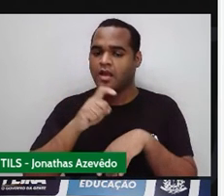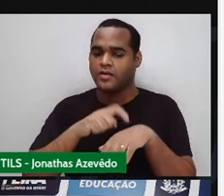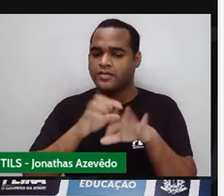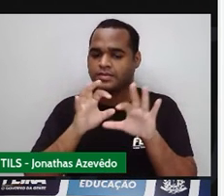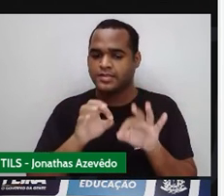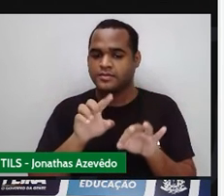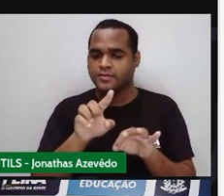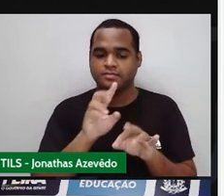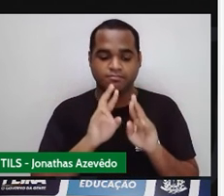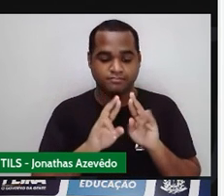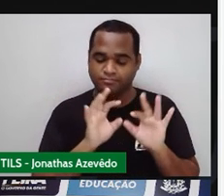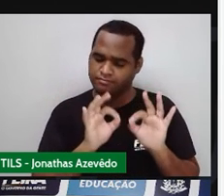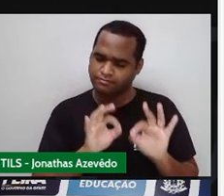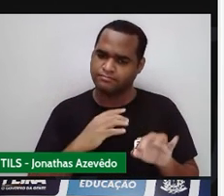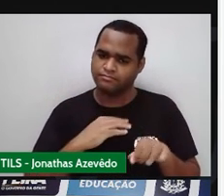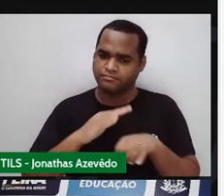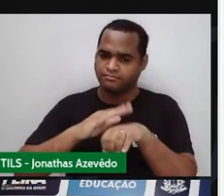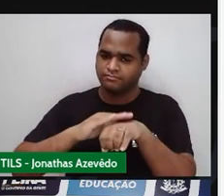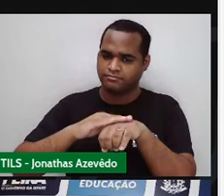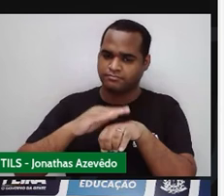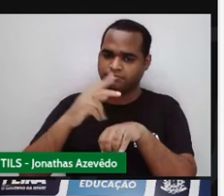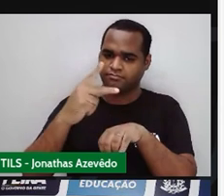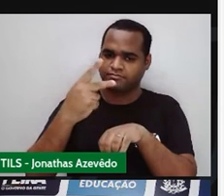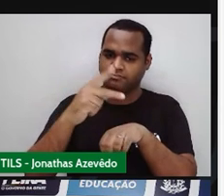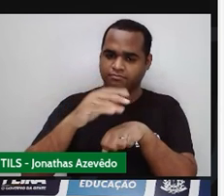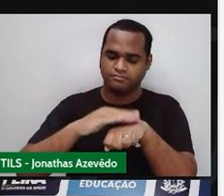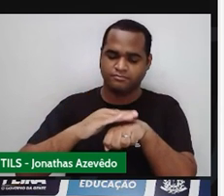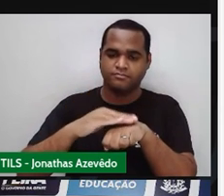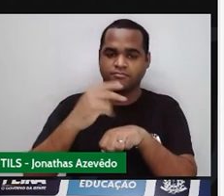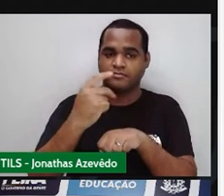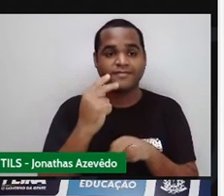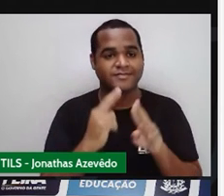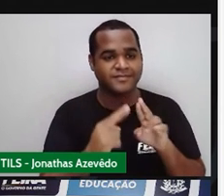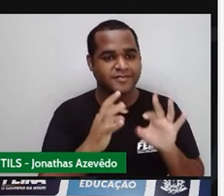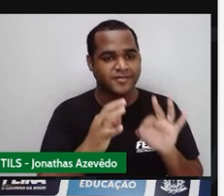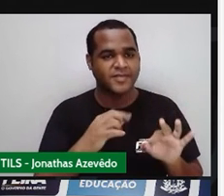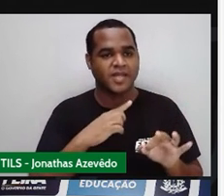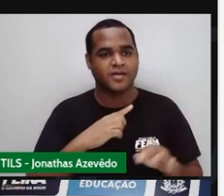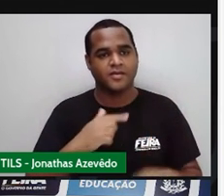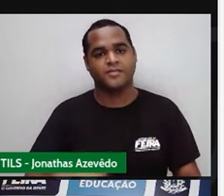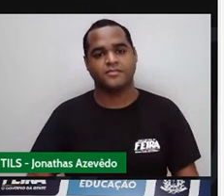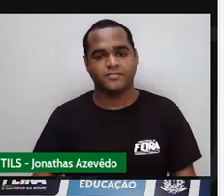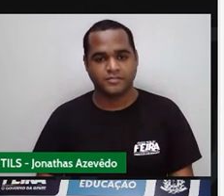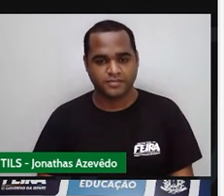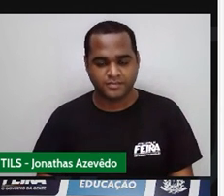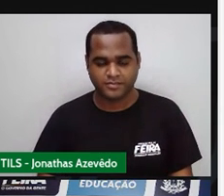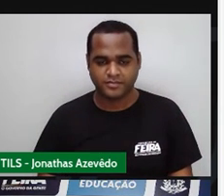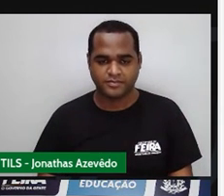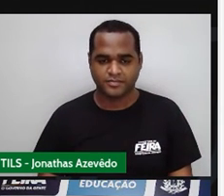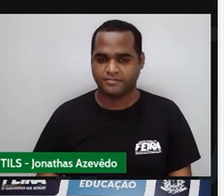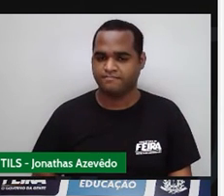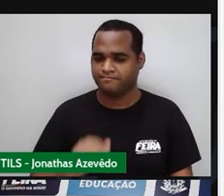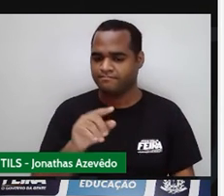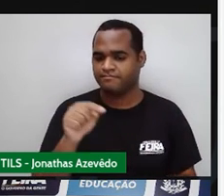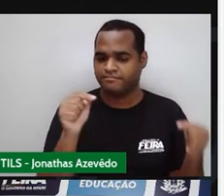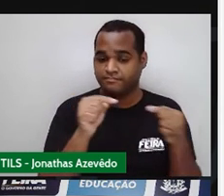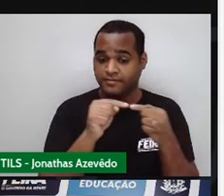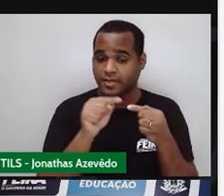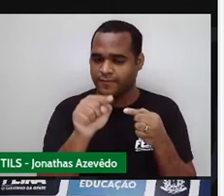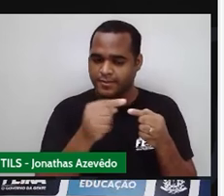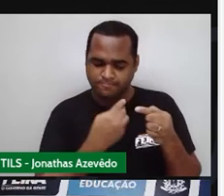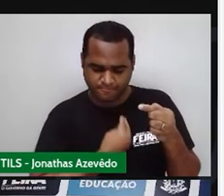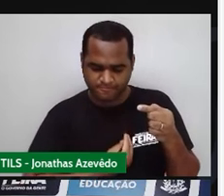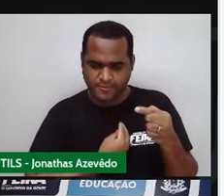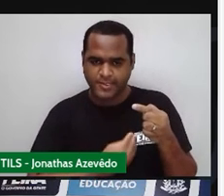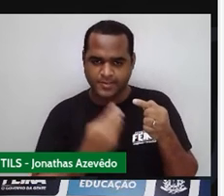quem faz. Agora é a sua vez. A sua vez de aplicar isso que